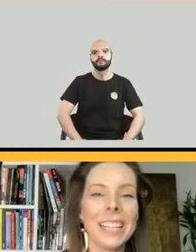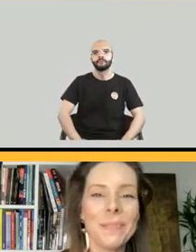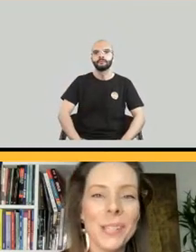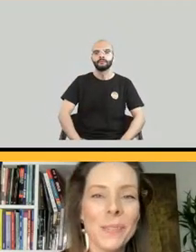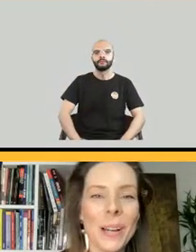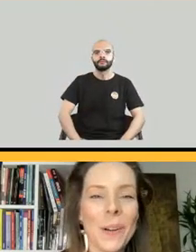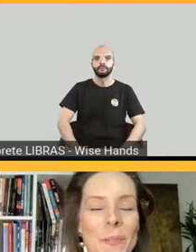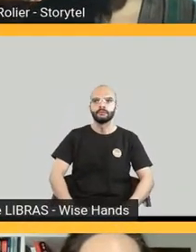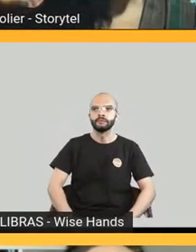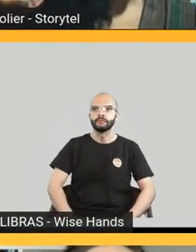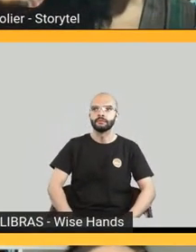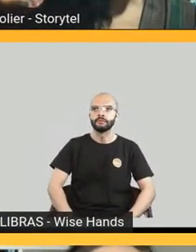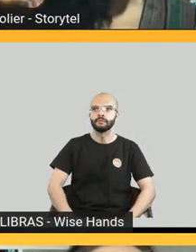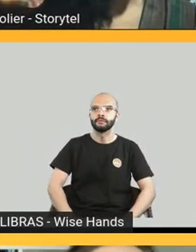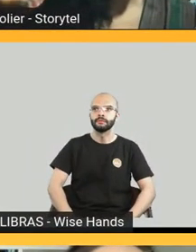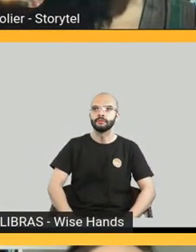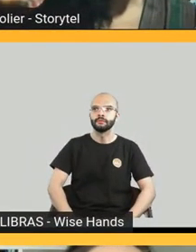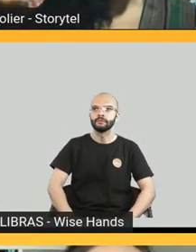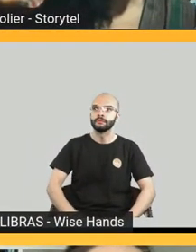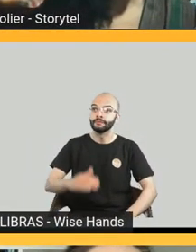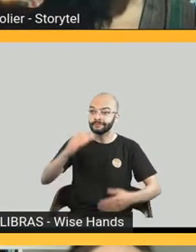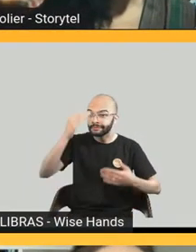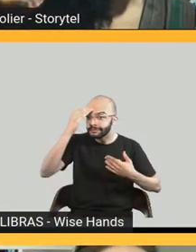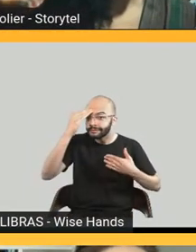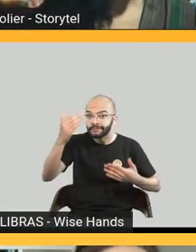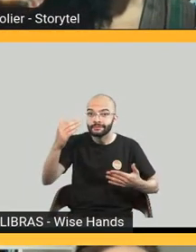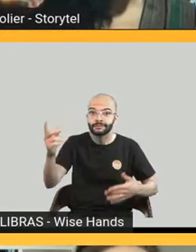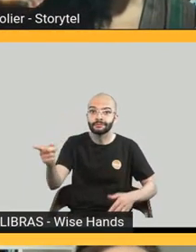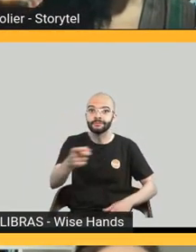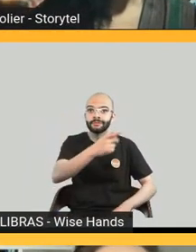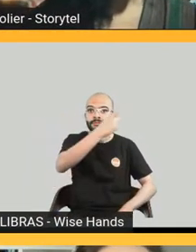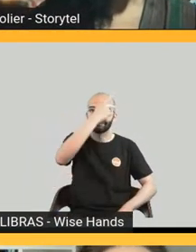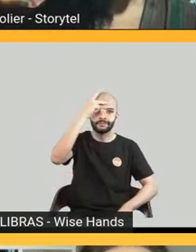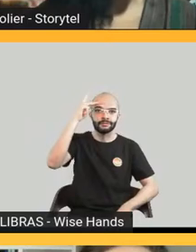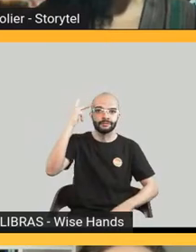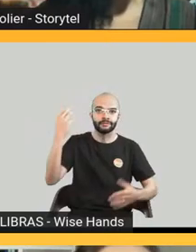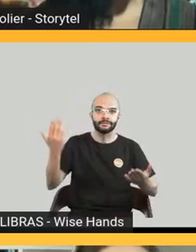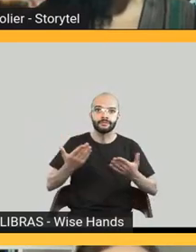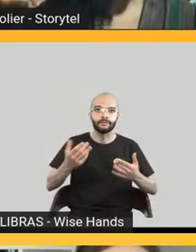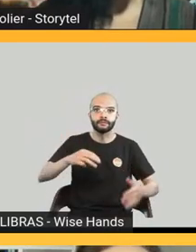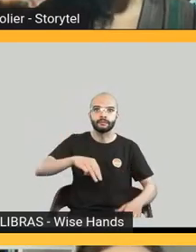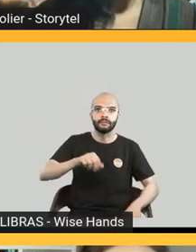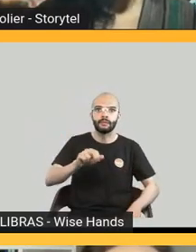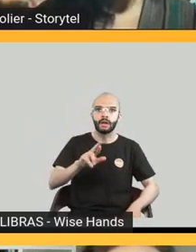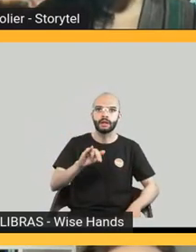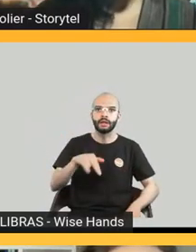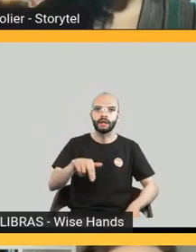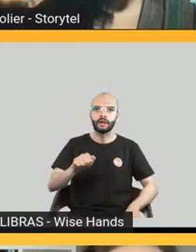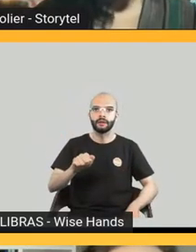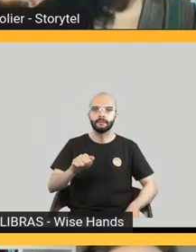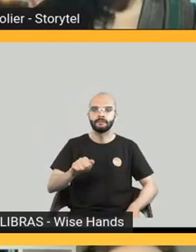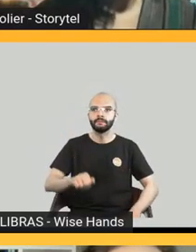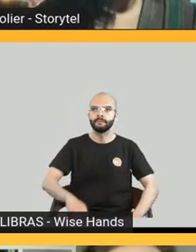Obrigada pessoal agora a palavra então para a Marina por favor